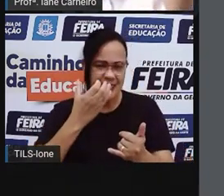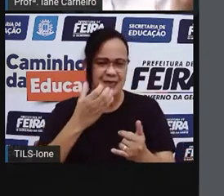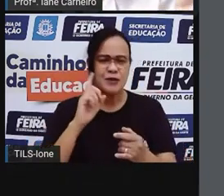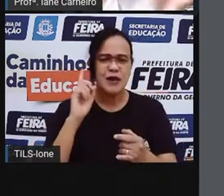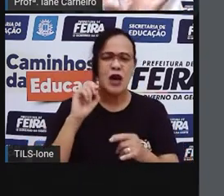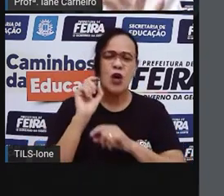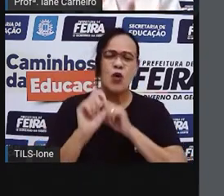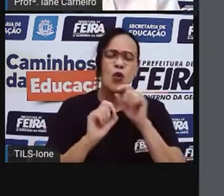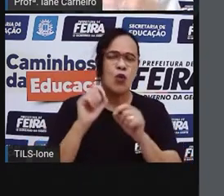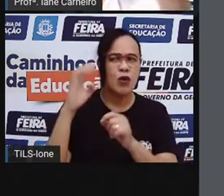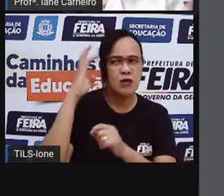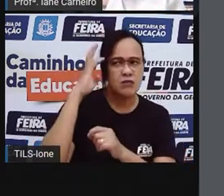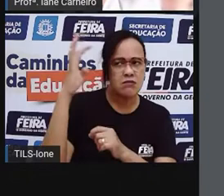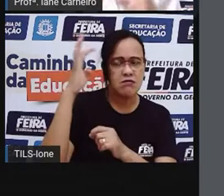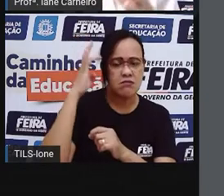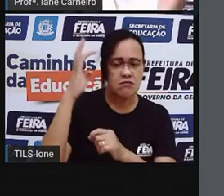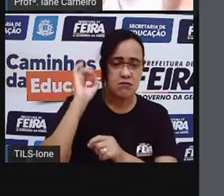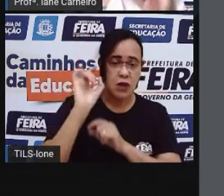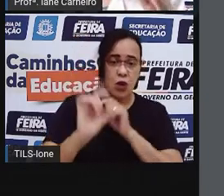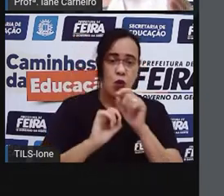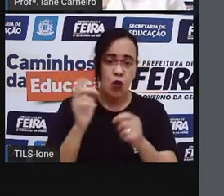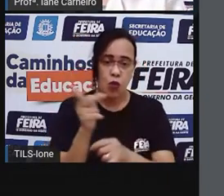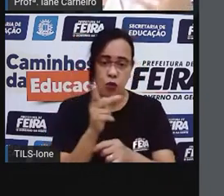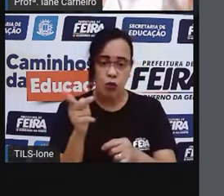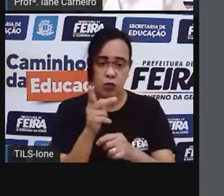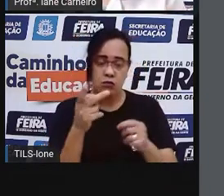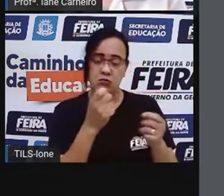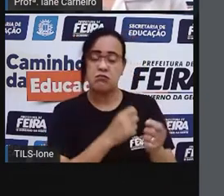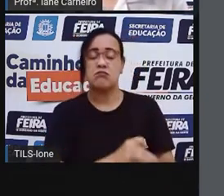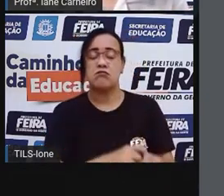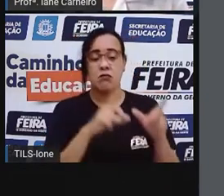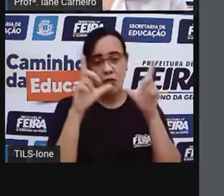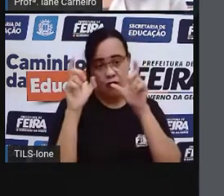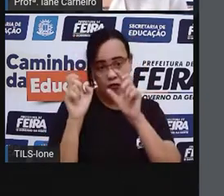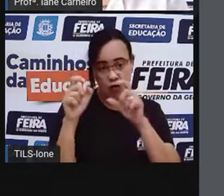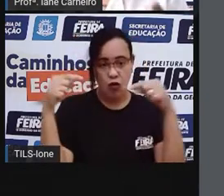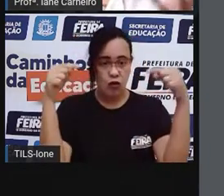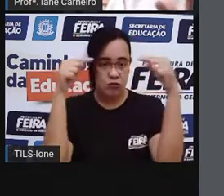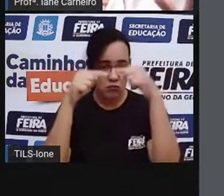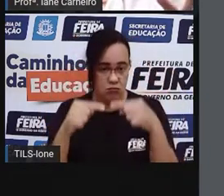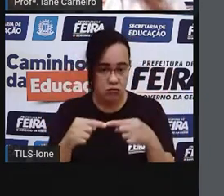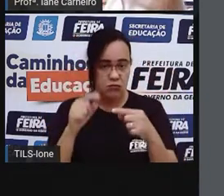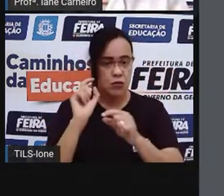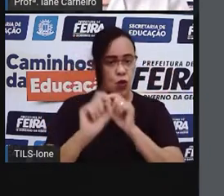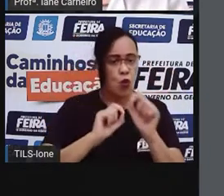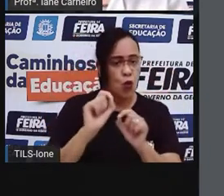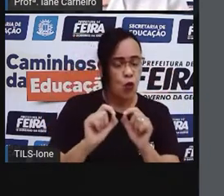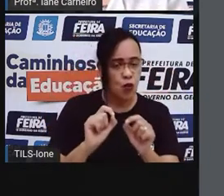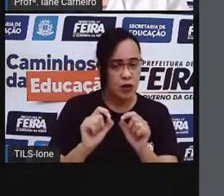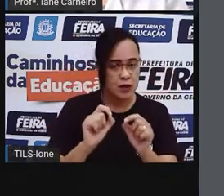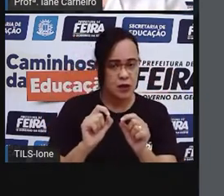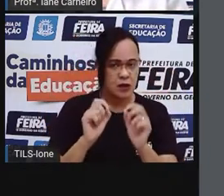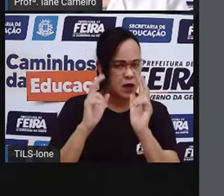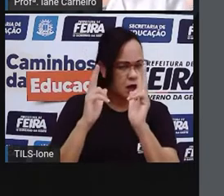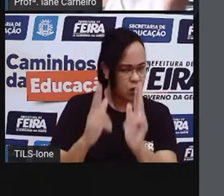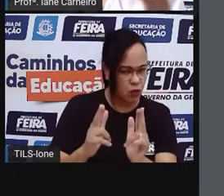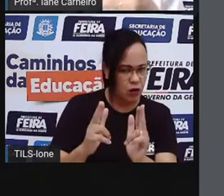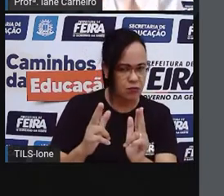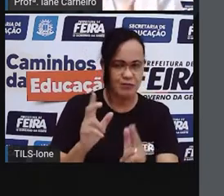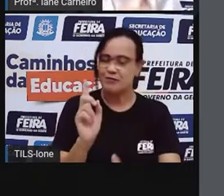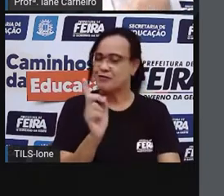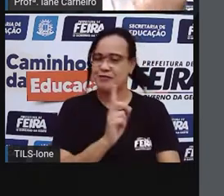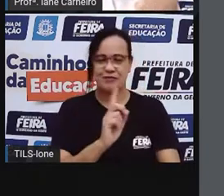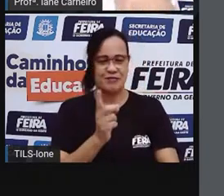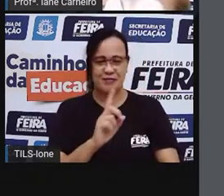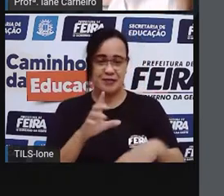conseguem imaginar o que é que essas duas imagens têm em comum? Será que elas não são iguais, né? A gente está vendo aqui que